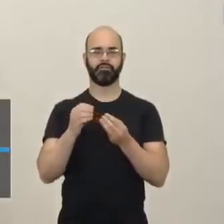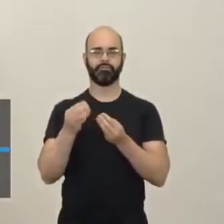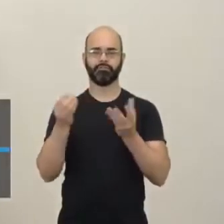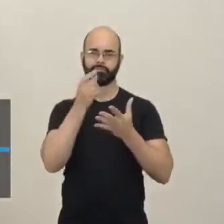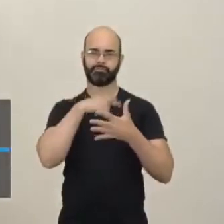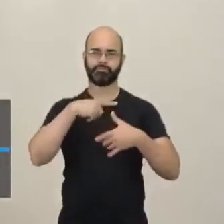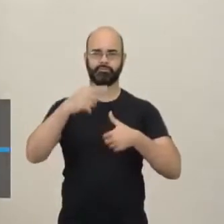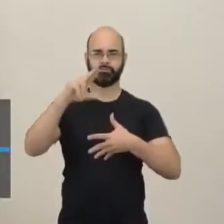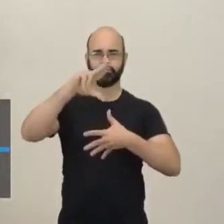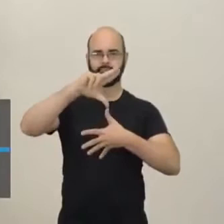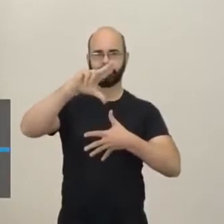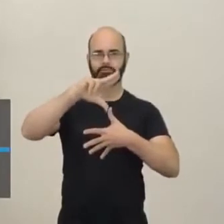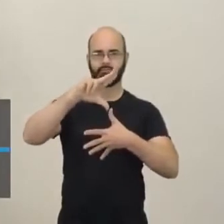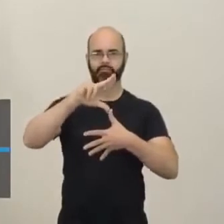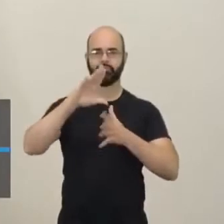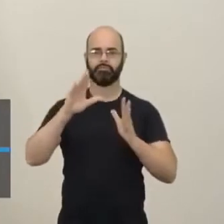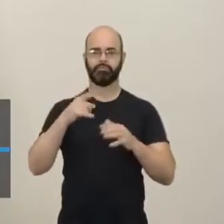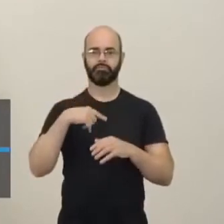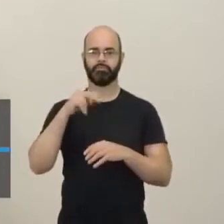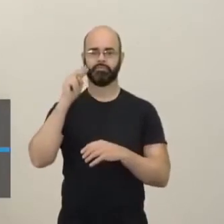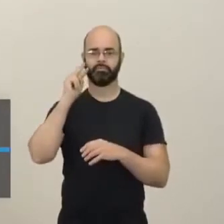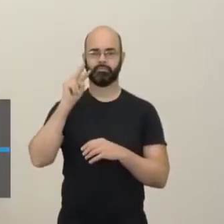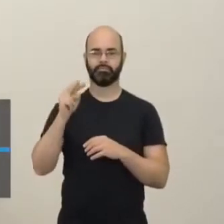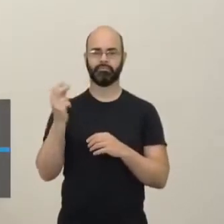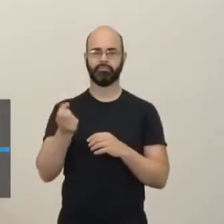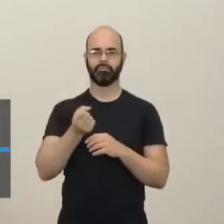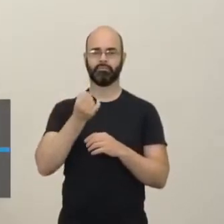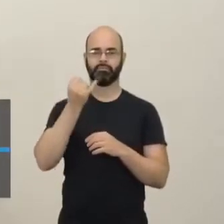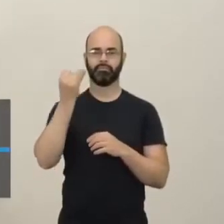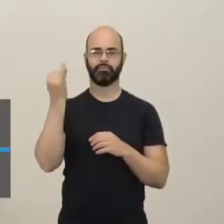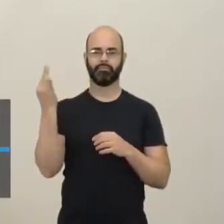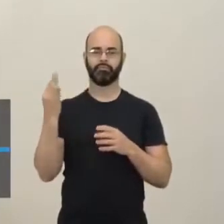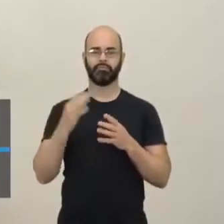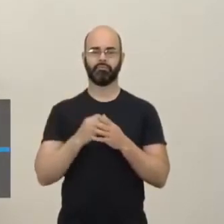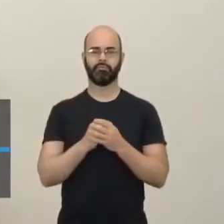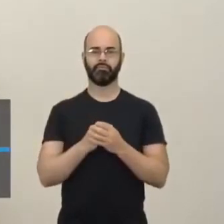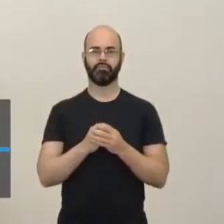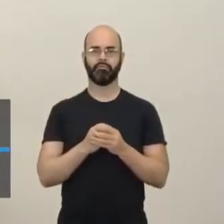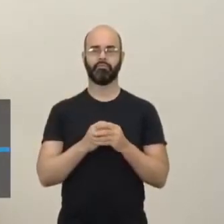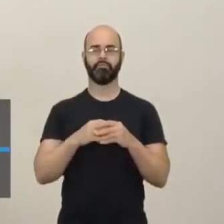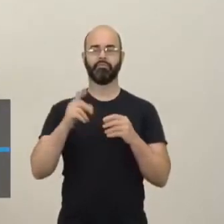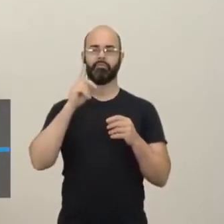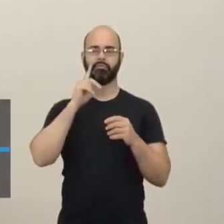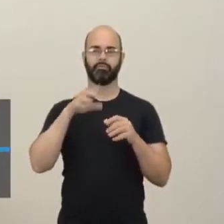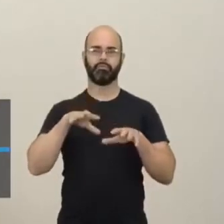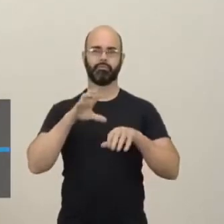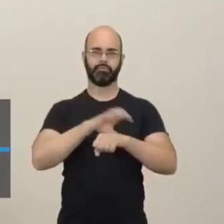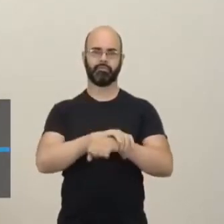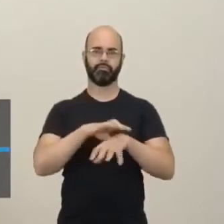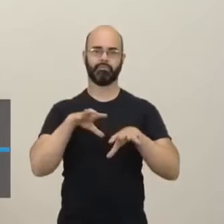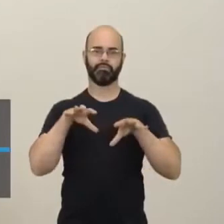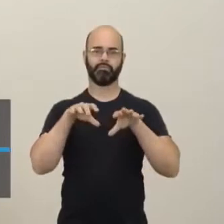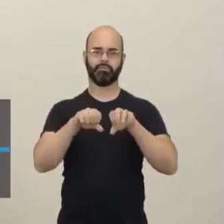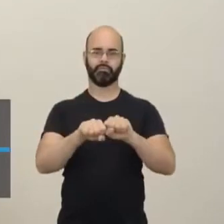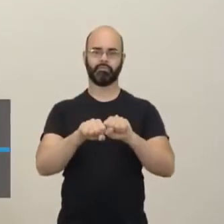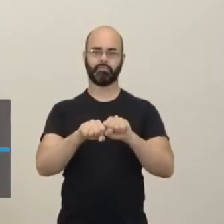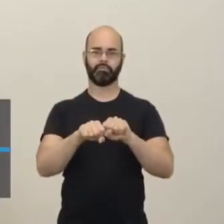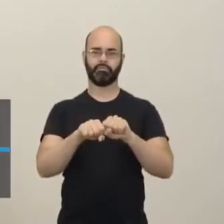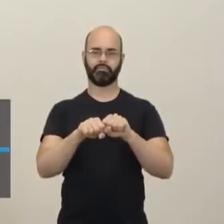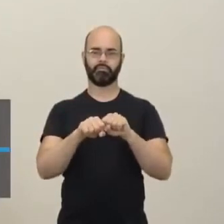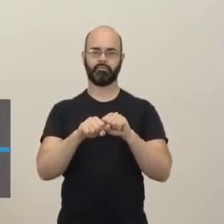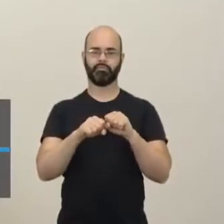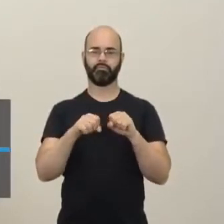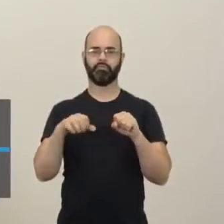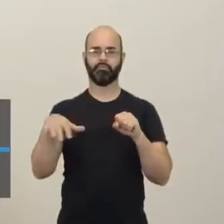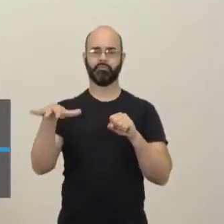latina. Mas eu vejo que boa parte dos países da América Latina, pela sua colonização, trazem aí as línguas do